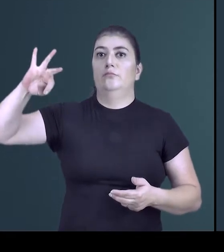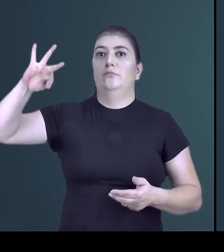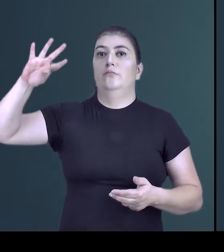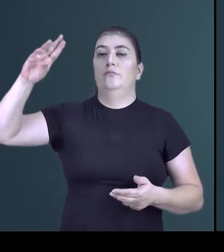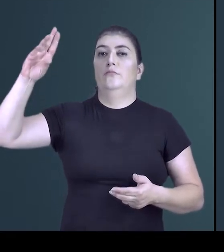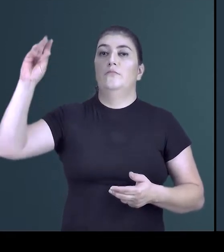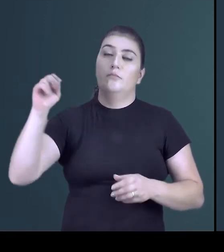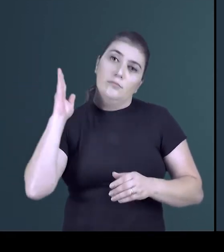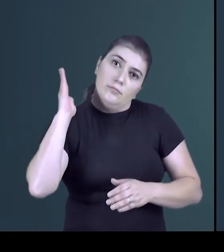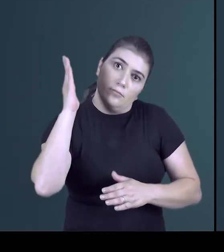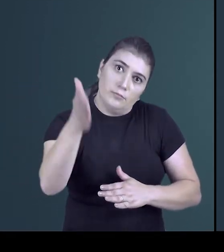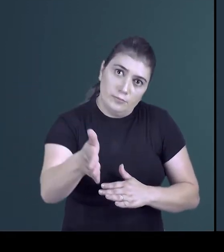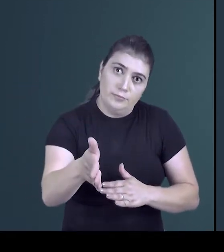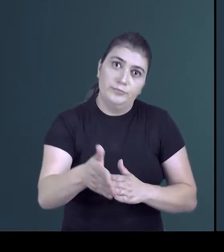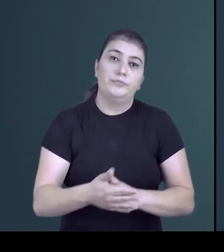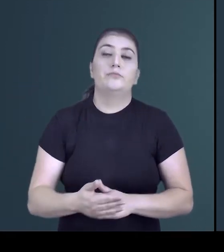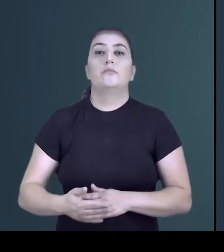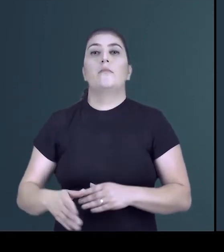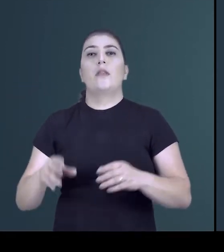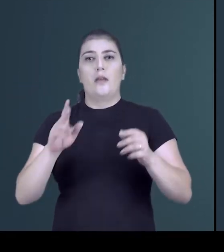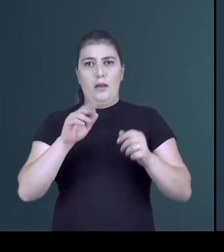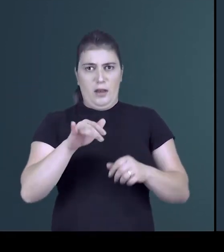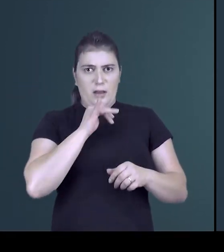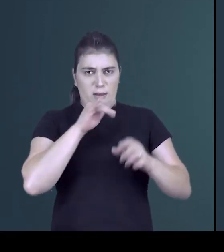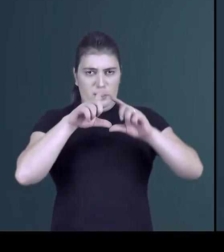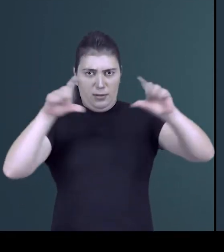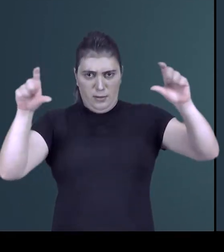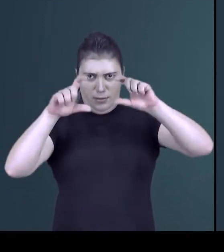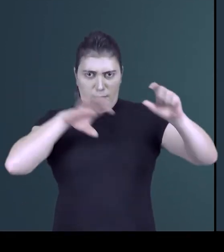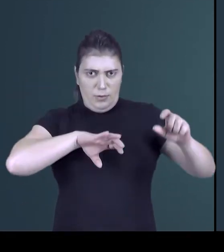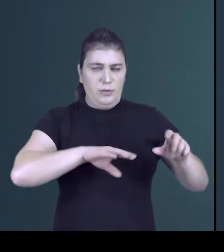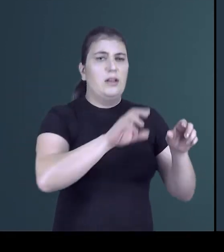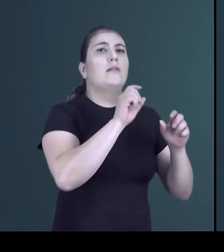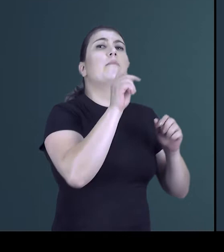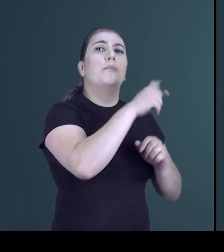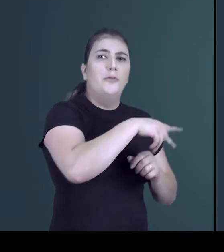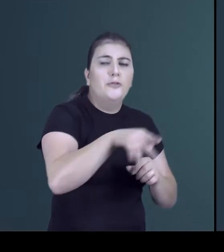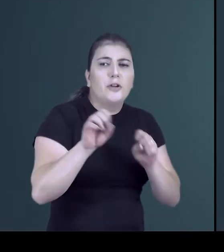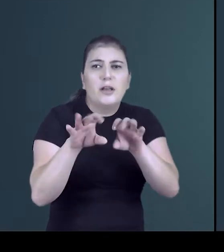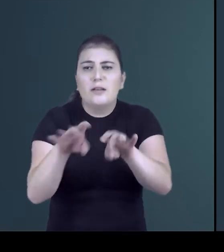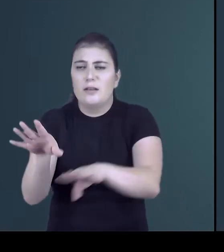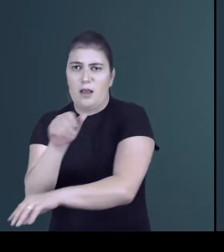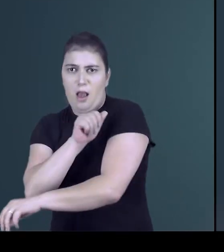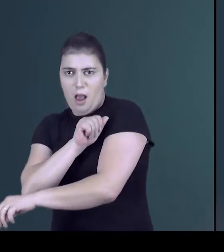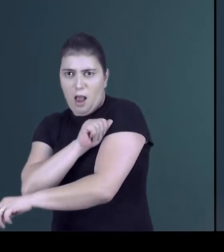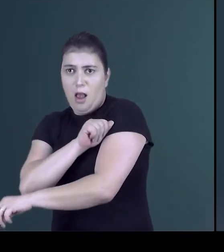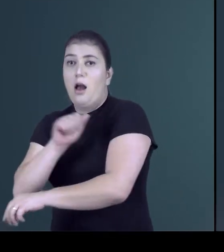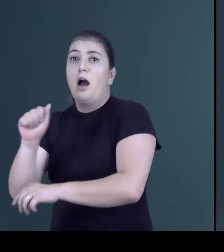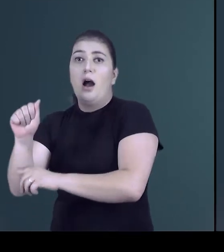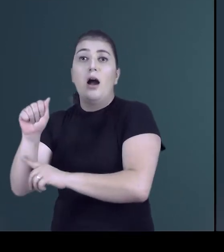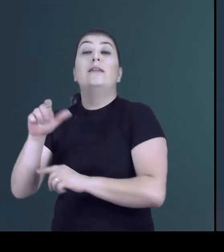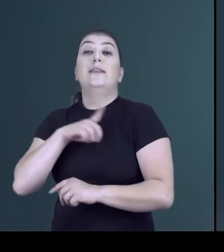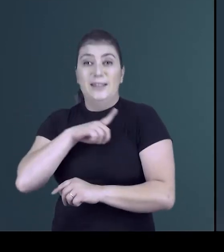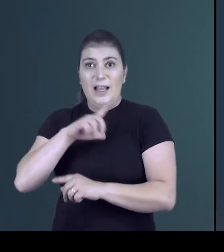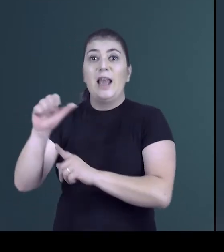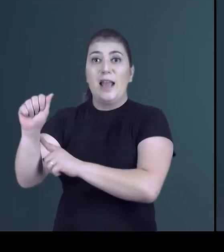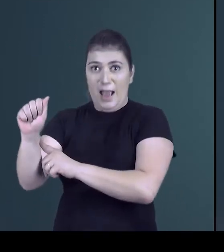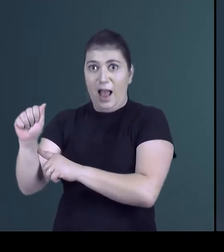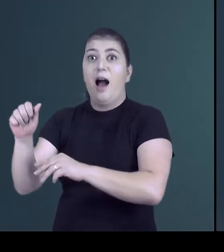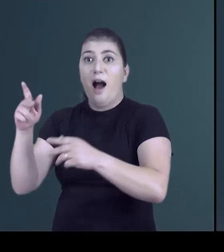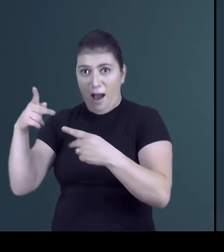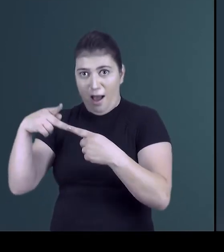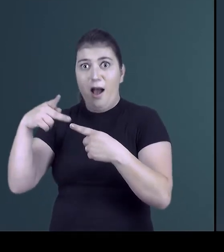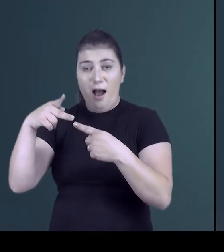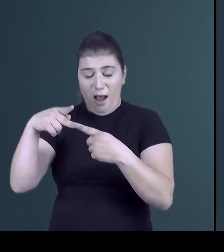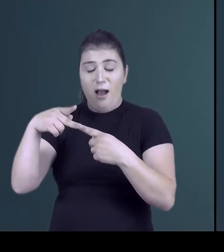agregamos no exemplo, o professor ensina aos alunos. Agora, nesse complemento, tem uma preposição a.